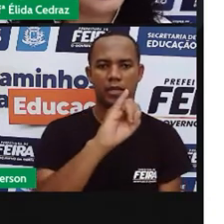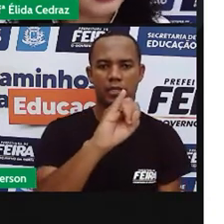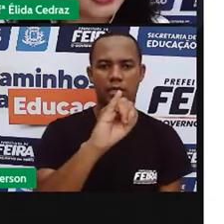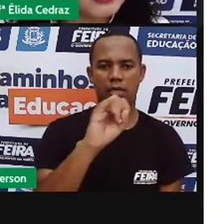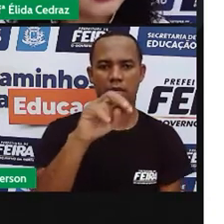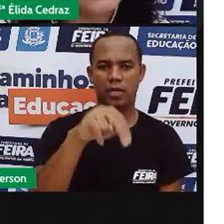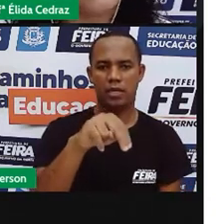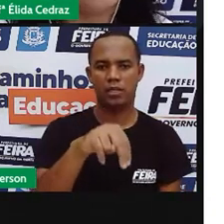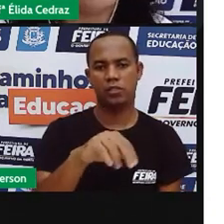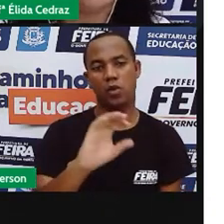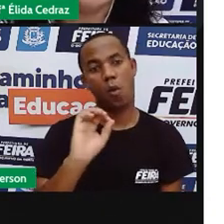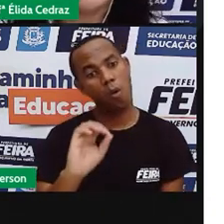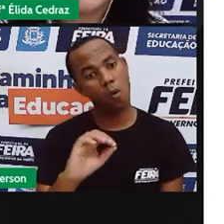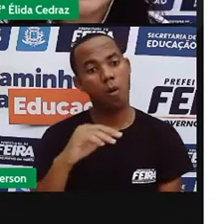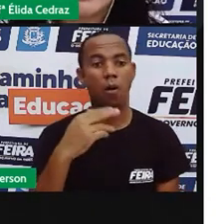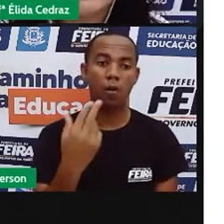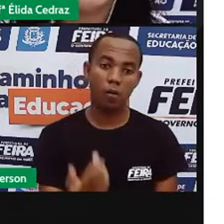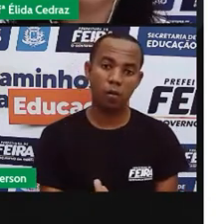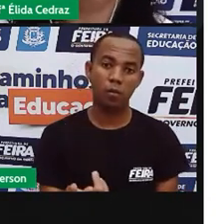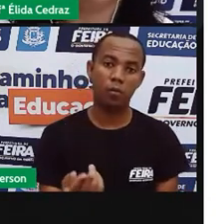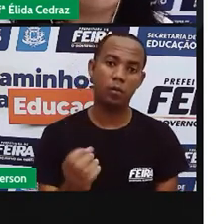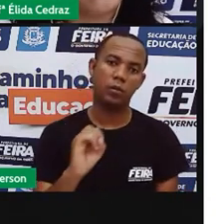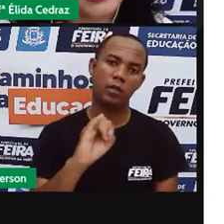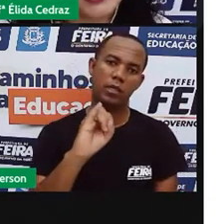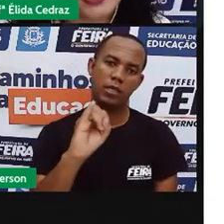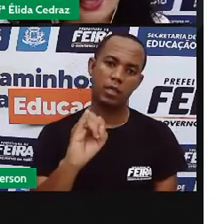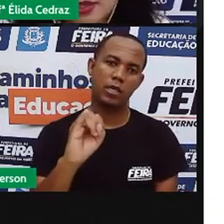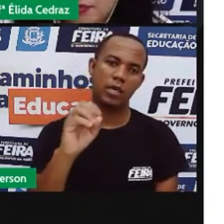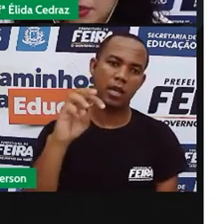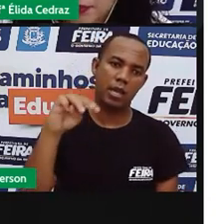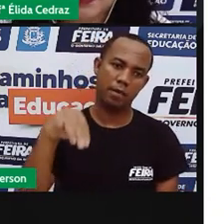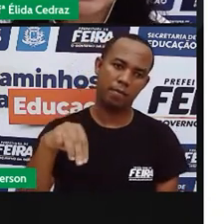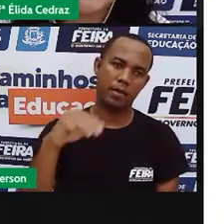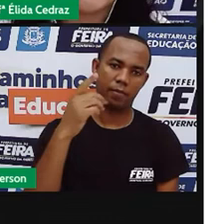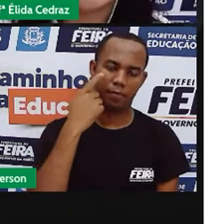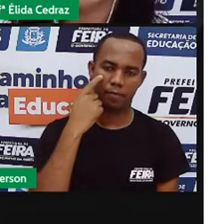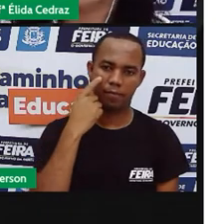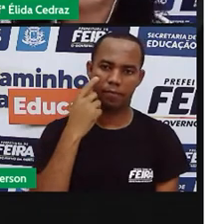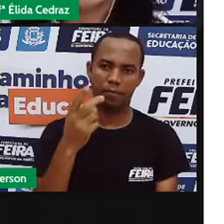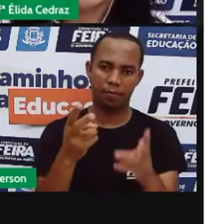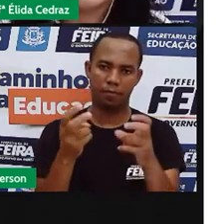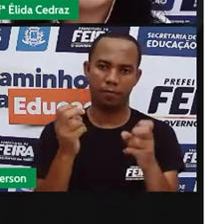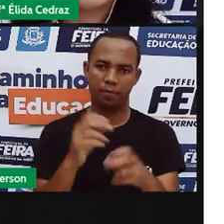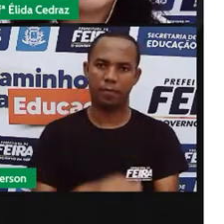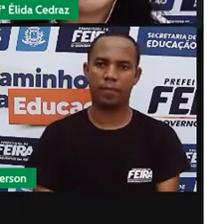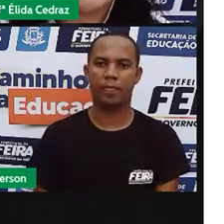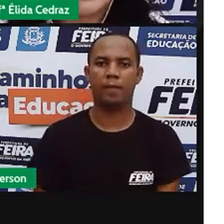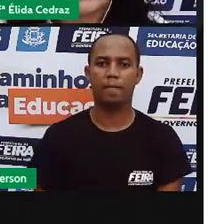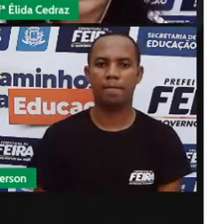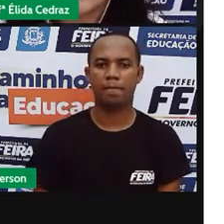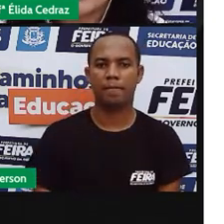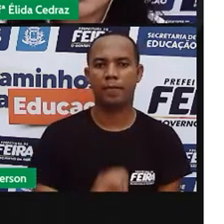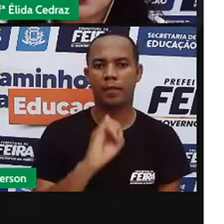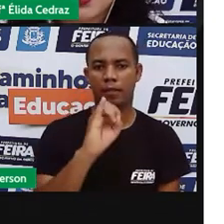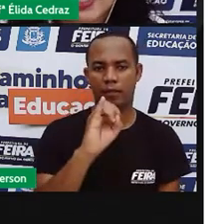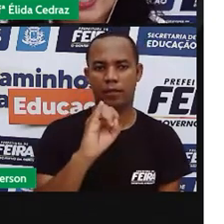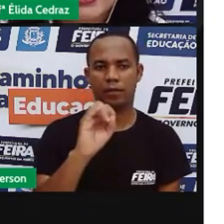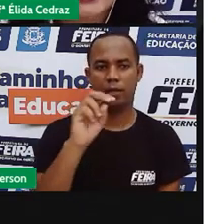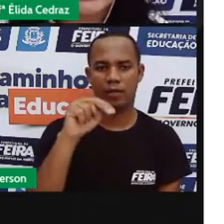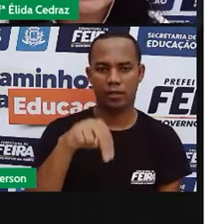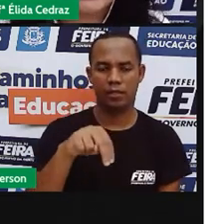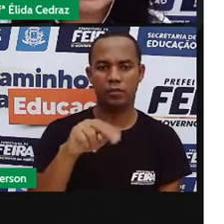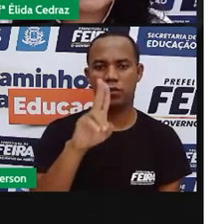I, I, N ou I, com I, N. In, N nós vamos